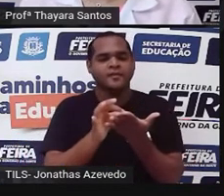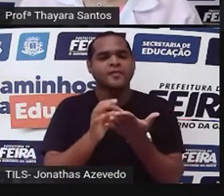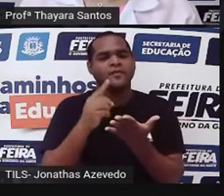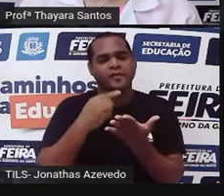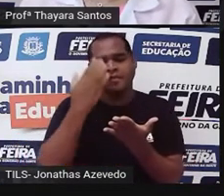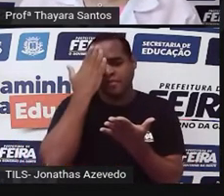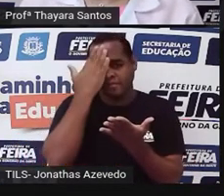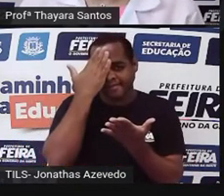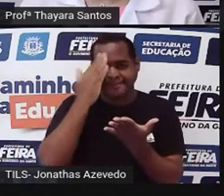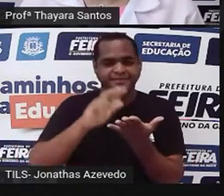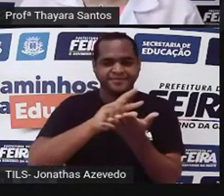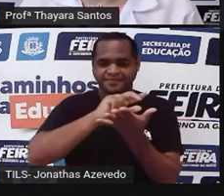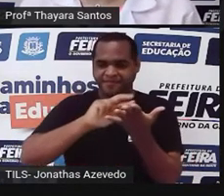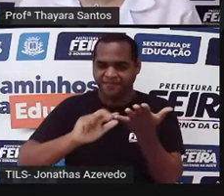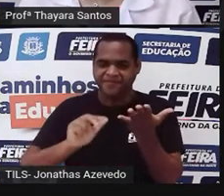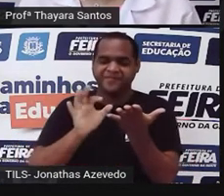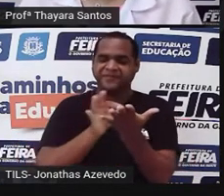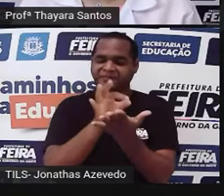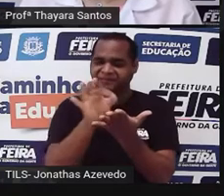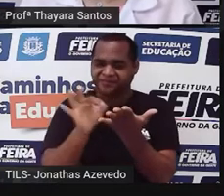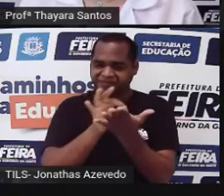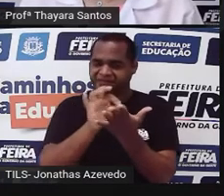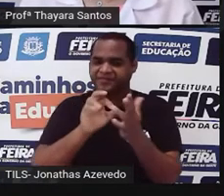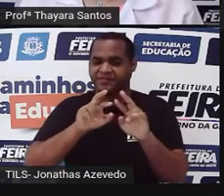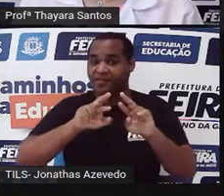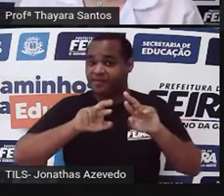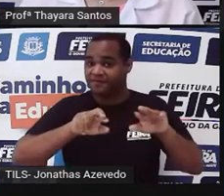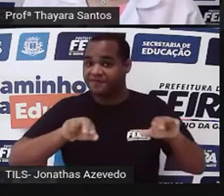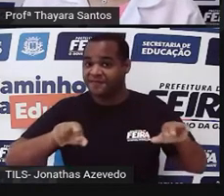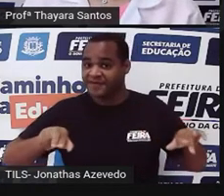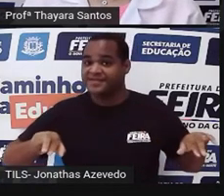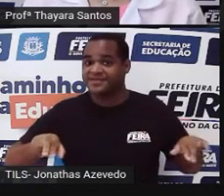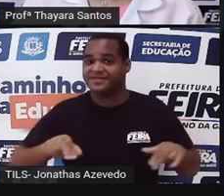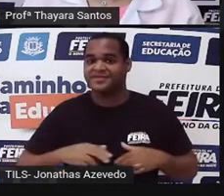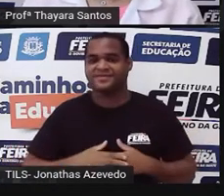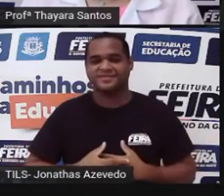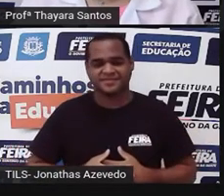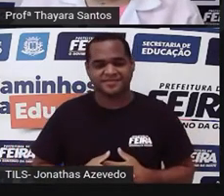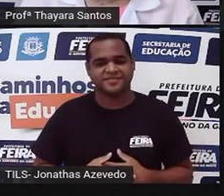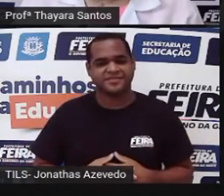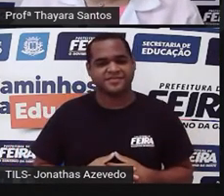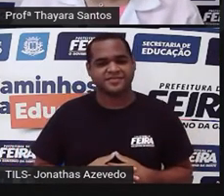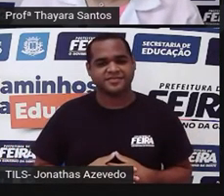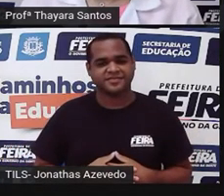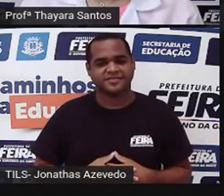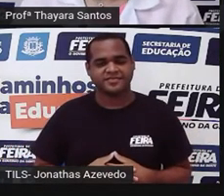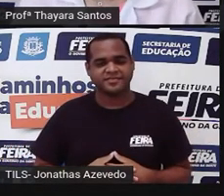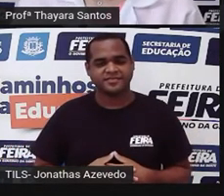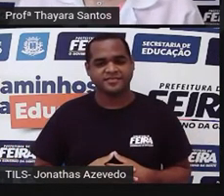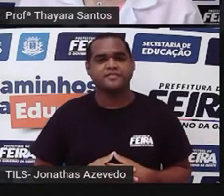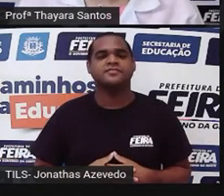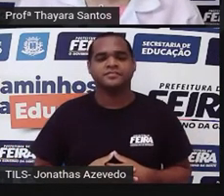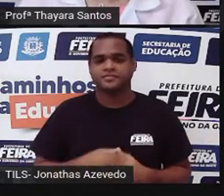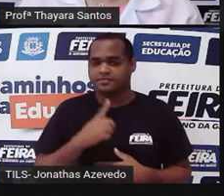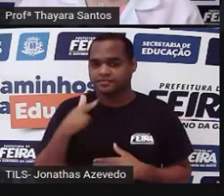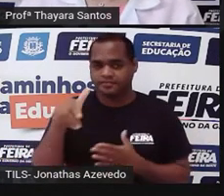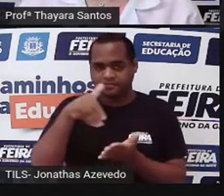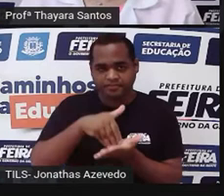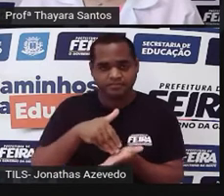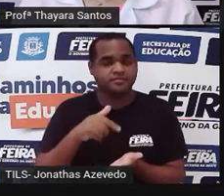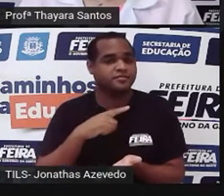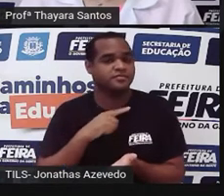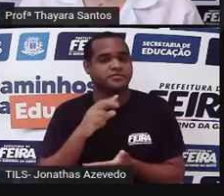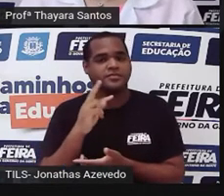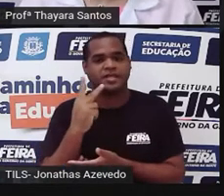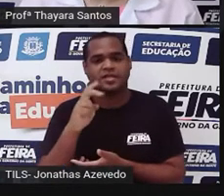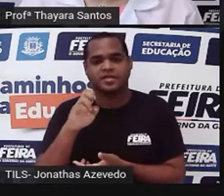também que os animais são pluricelulares, isso quer dizer que eles são formados por muitas células. E por último, os